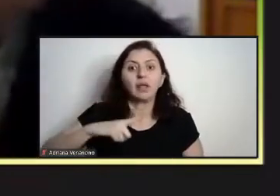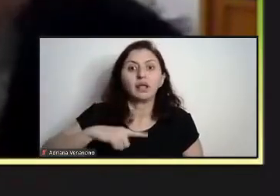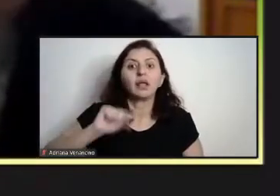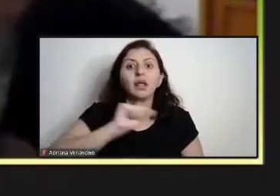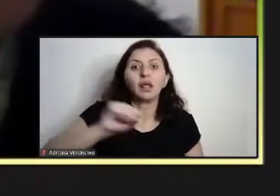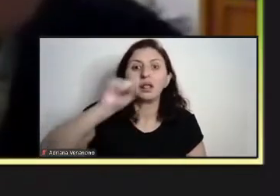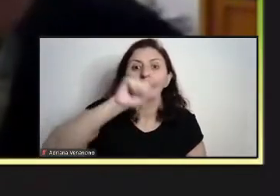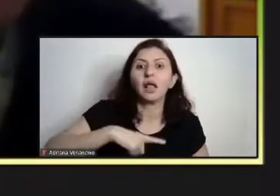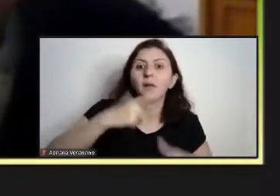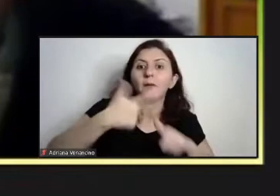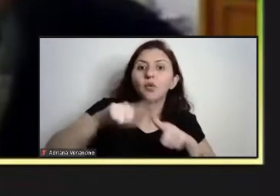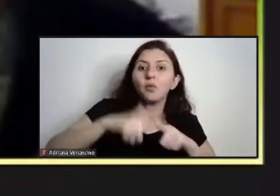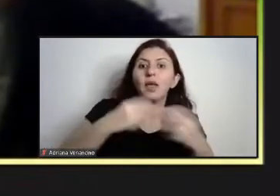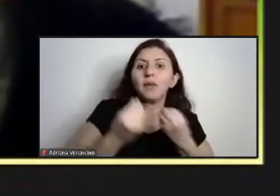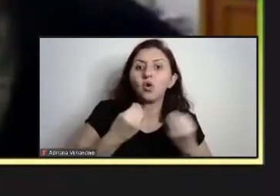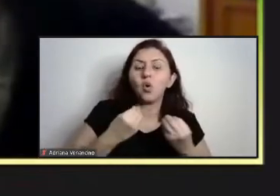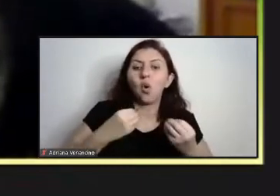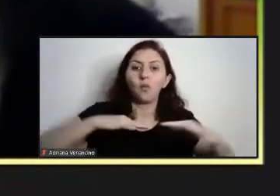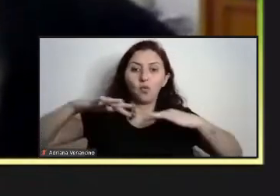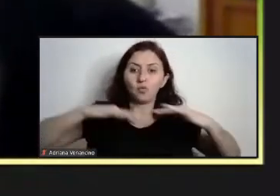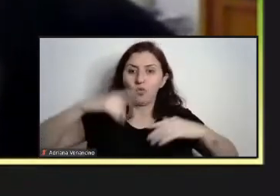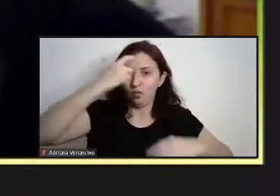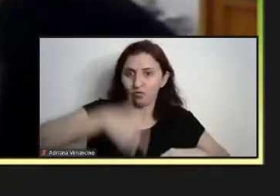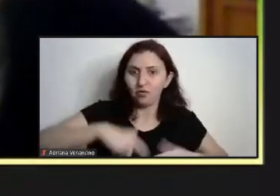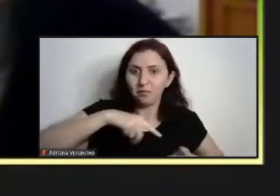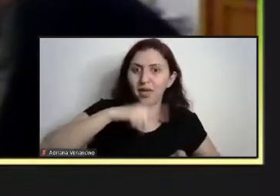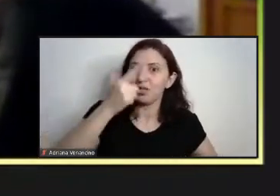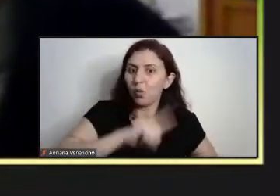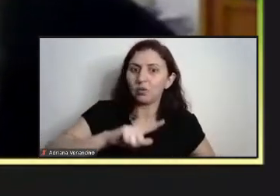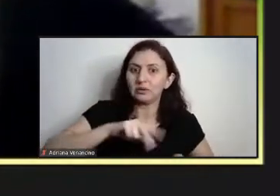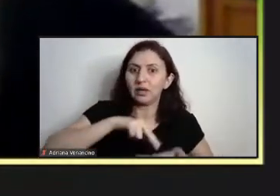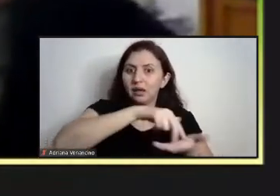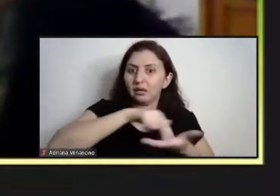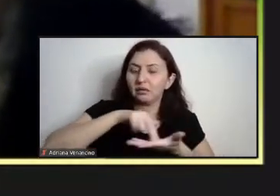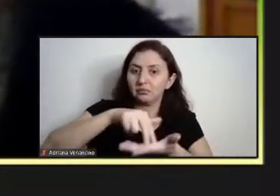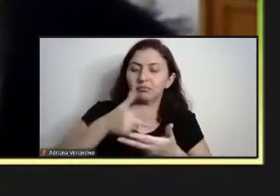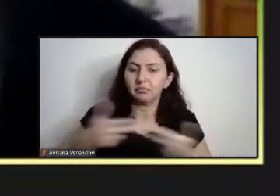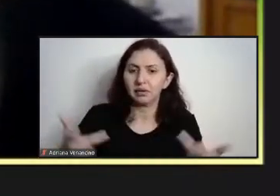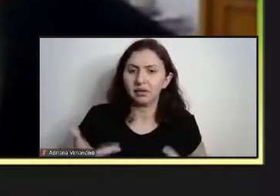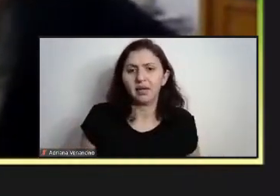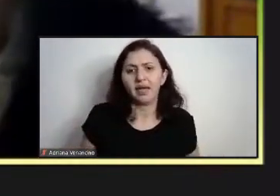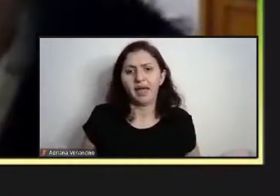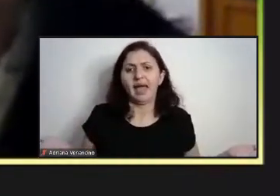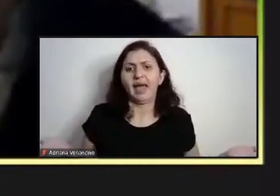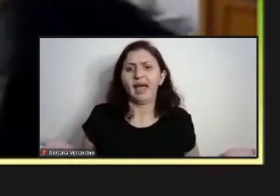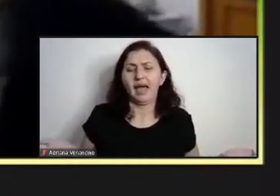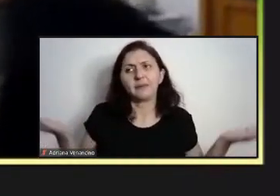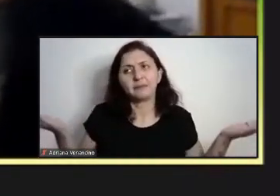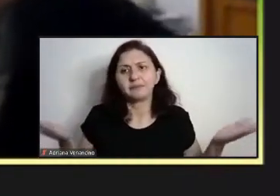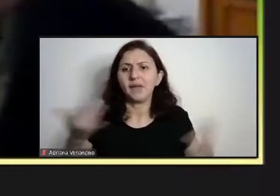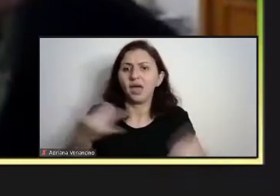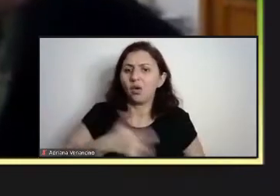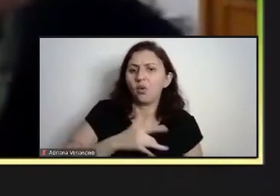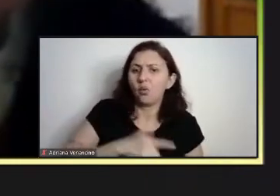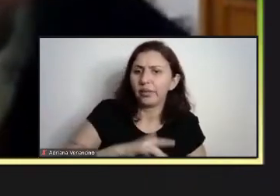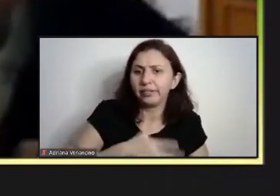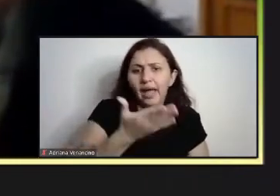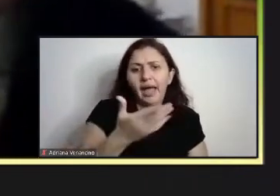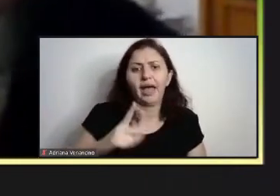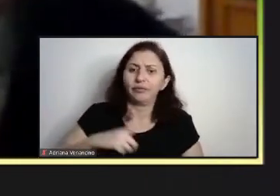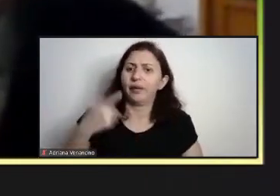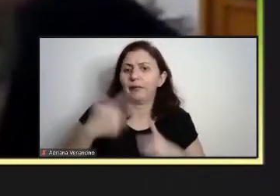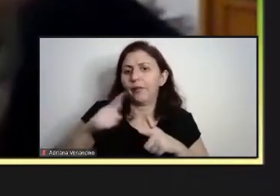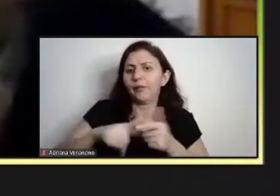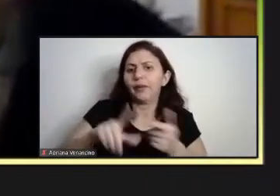assim, ah, então, ele pode, ah, não, mas ele, pobrezinho, mas também ele tinha um problema, era diabético, ou